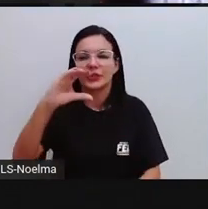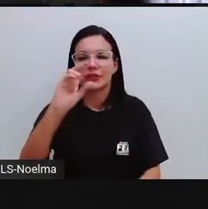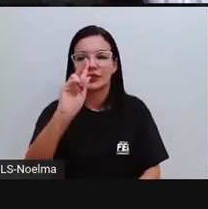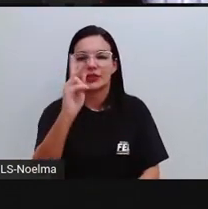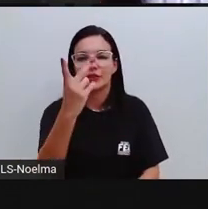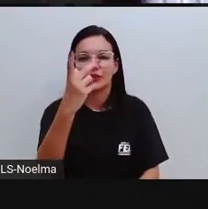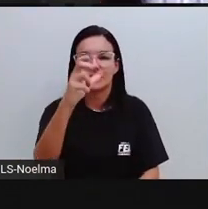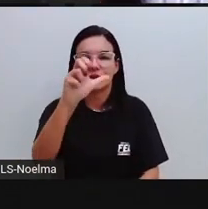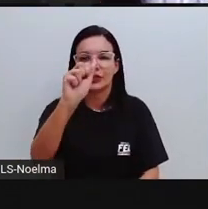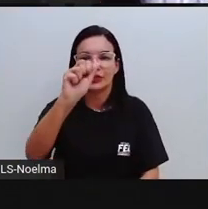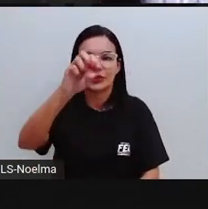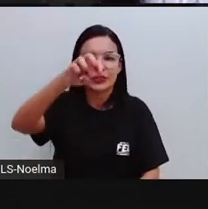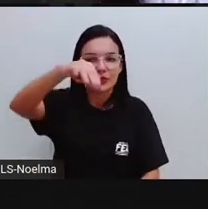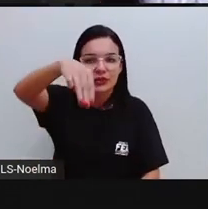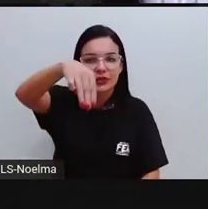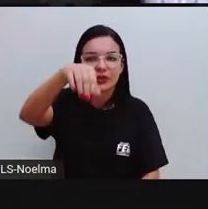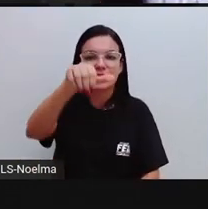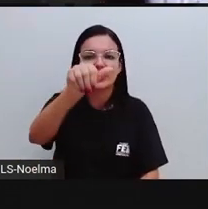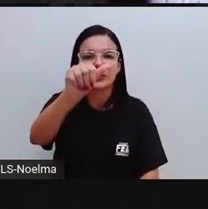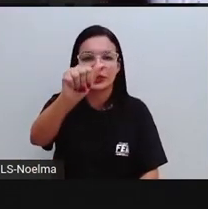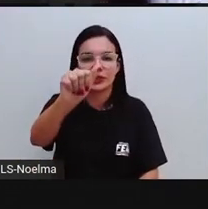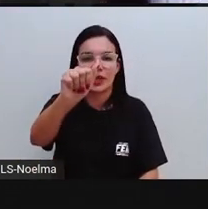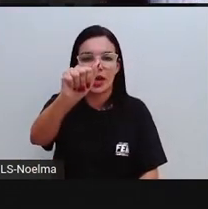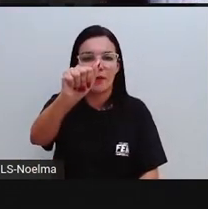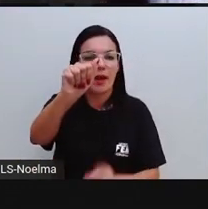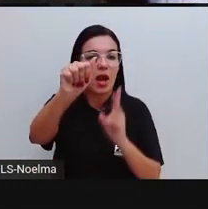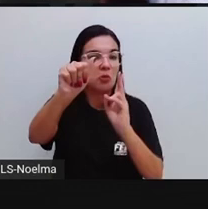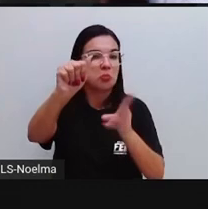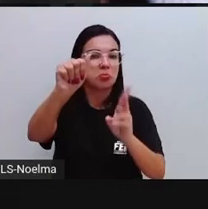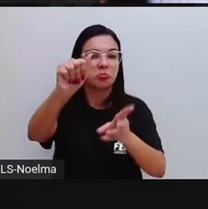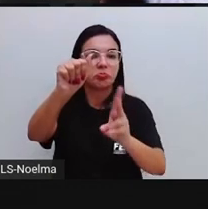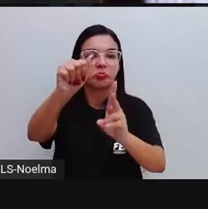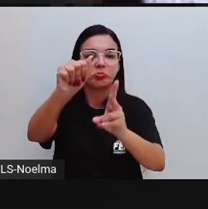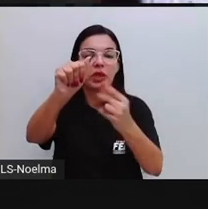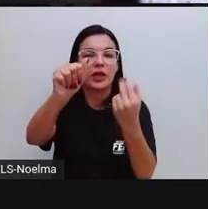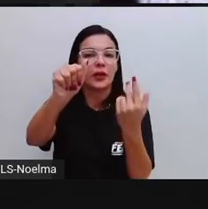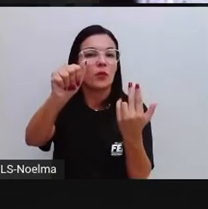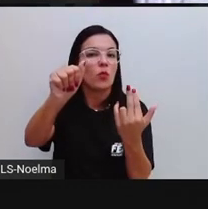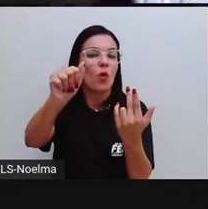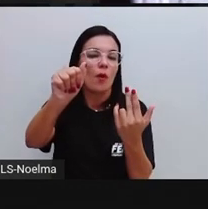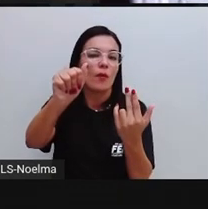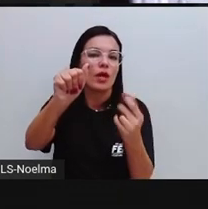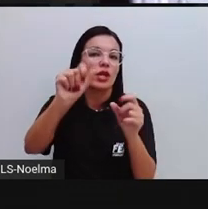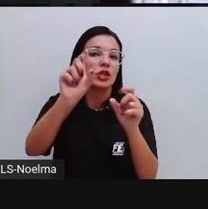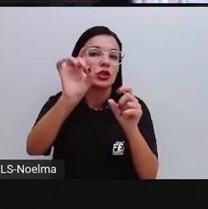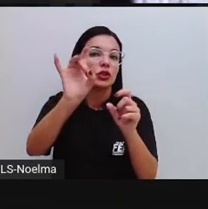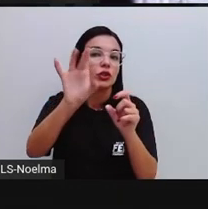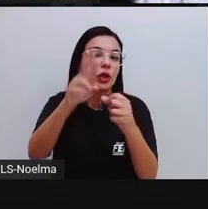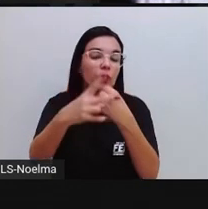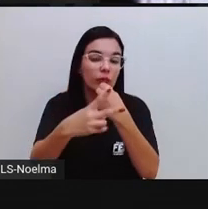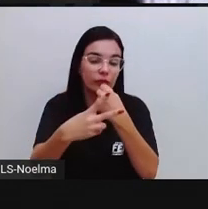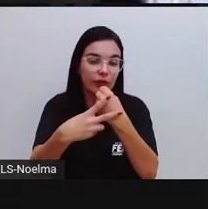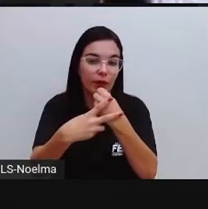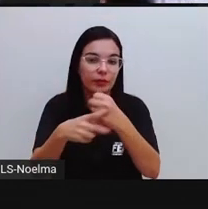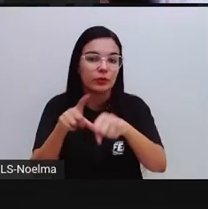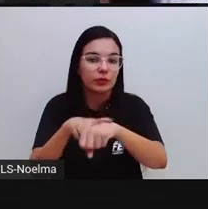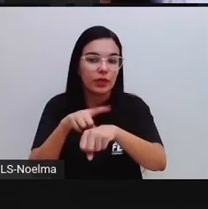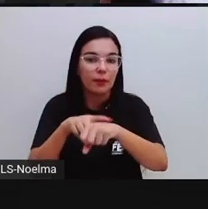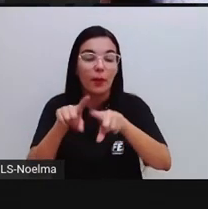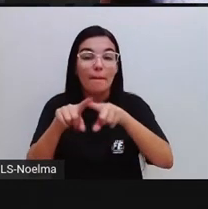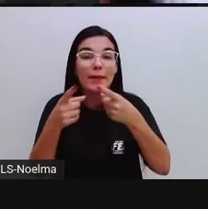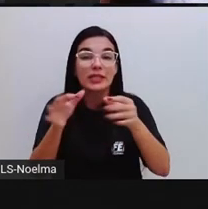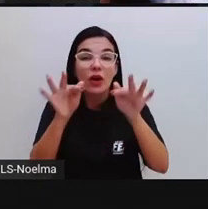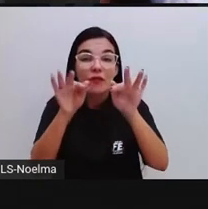formas como o verbo foi apresentado no modo indicativo nos seus tempos verbais. Mas a